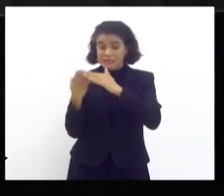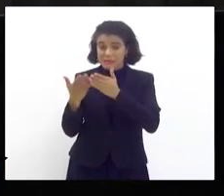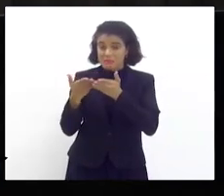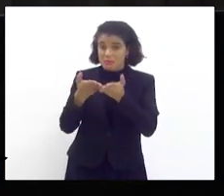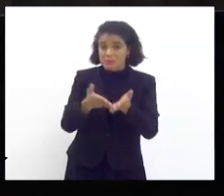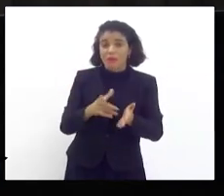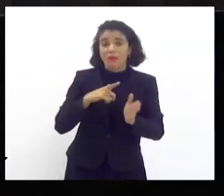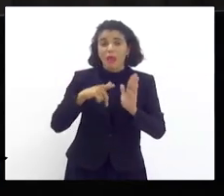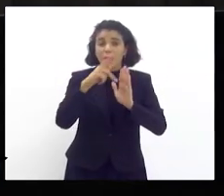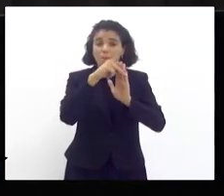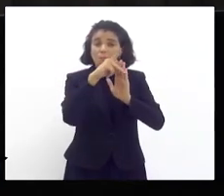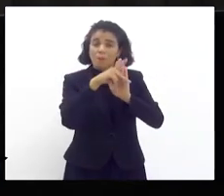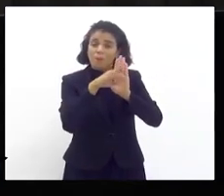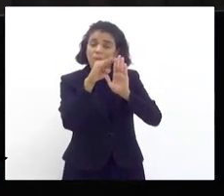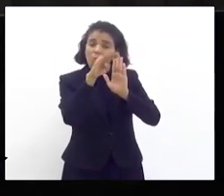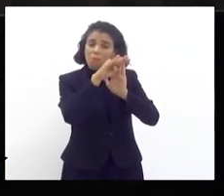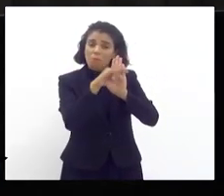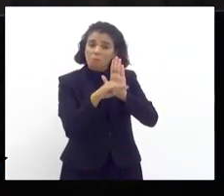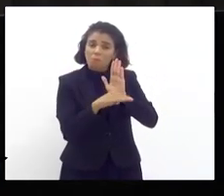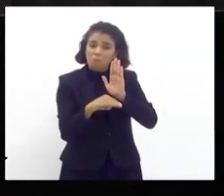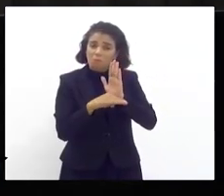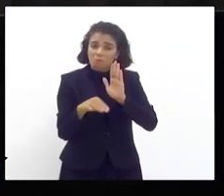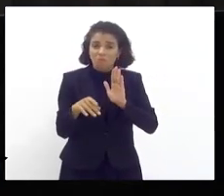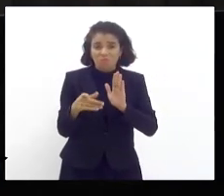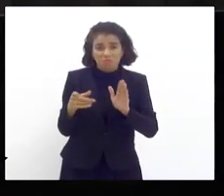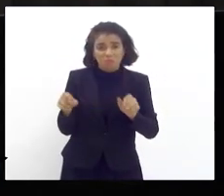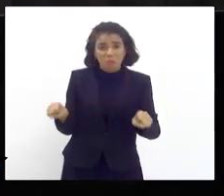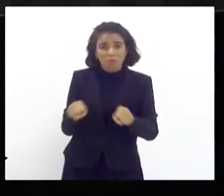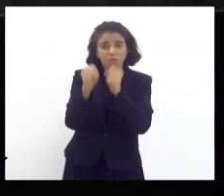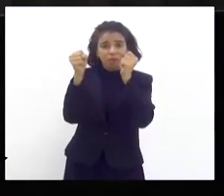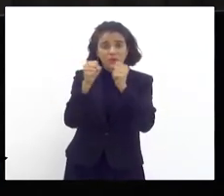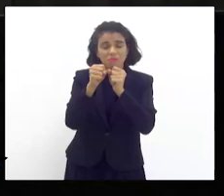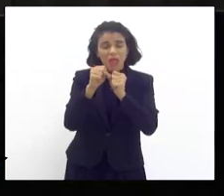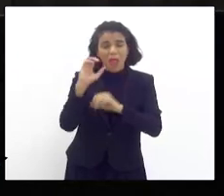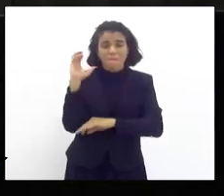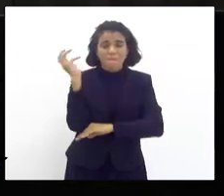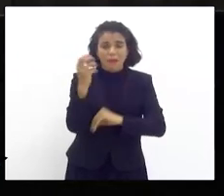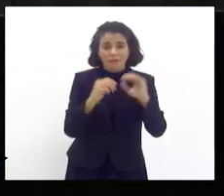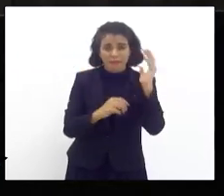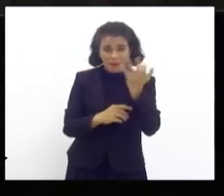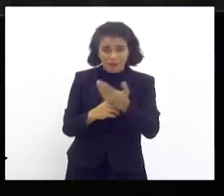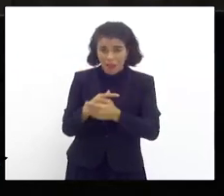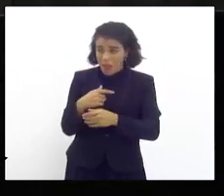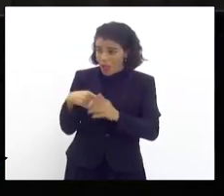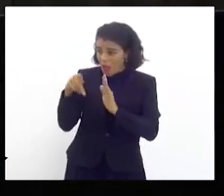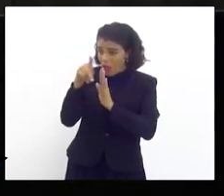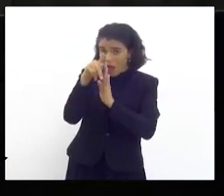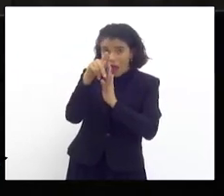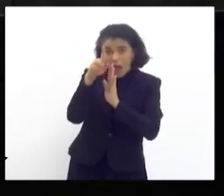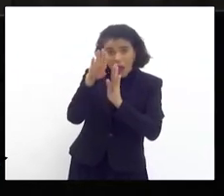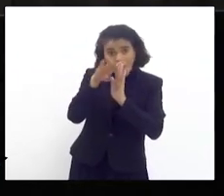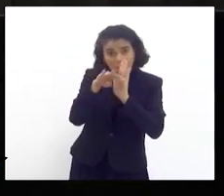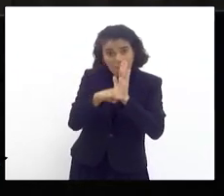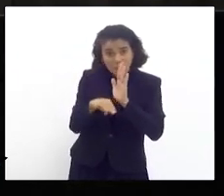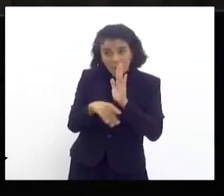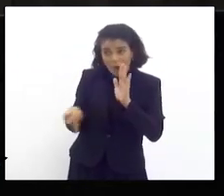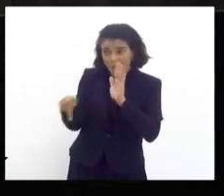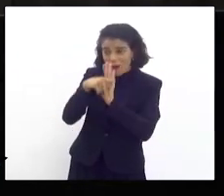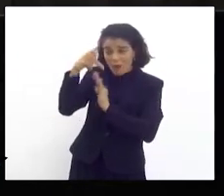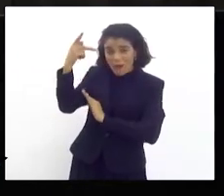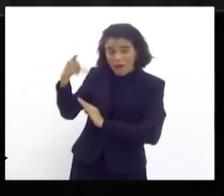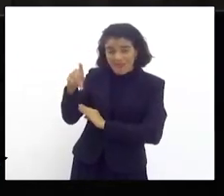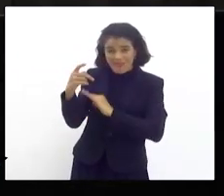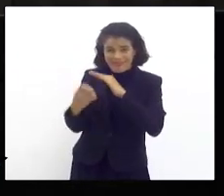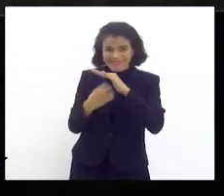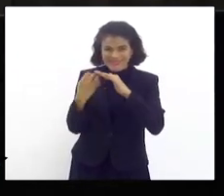têm um protocolo para acidente de desastre ambiental. É o protocolo das empresas. Será que esse protocolo